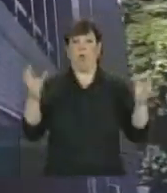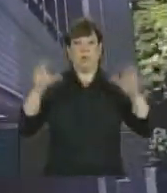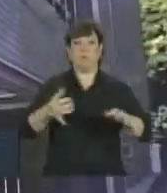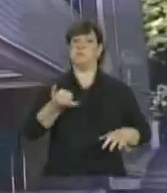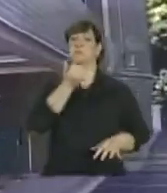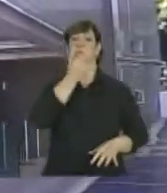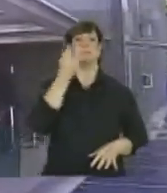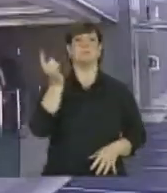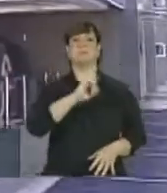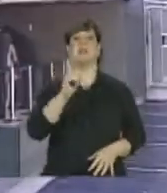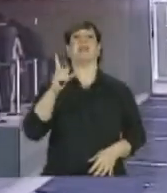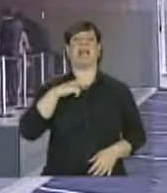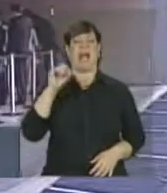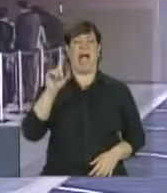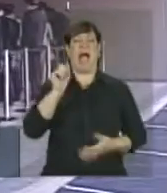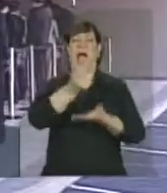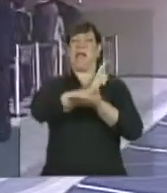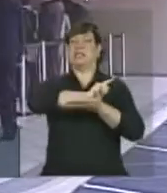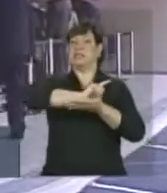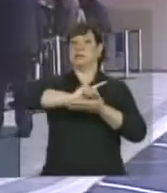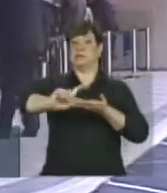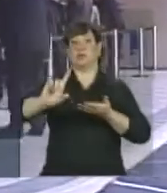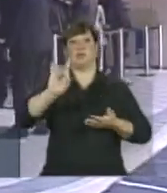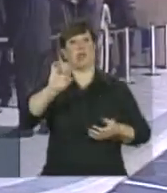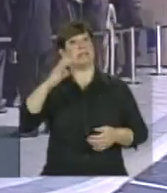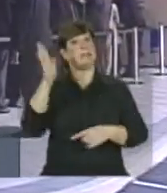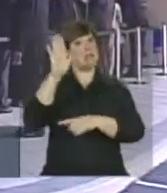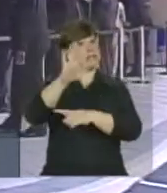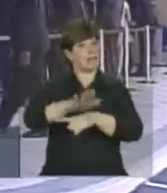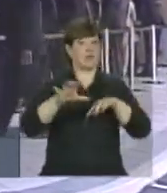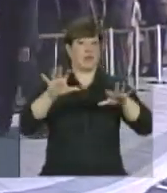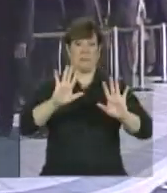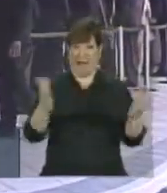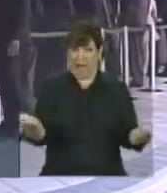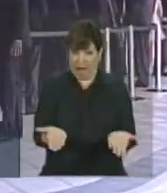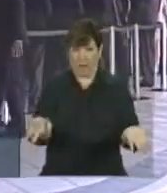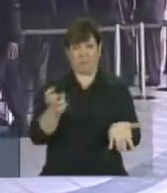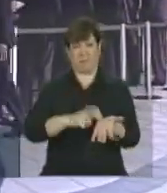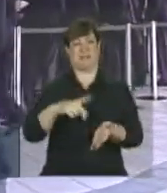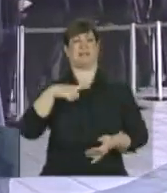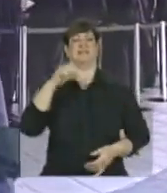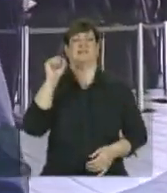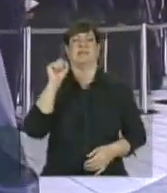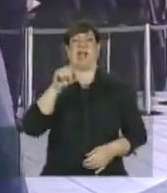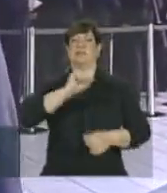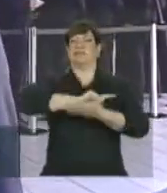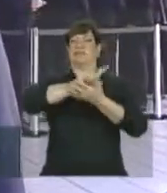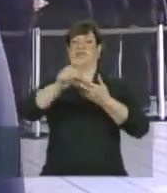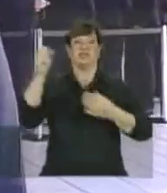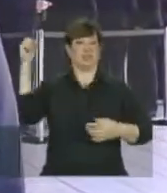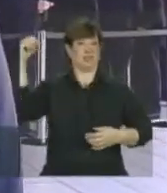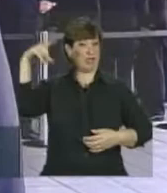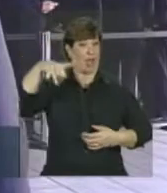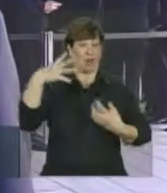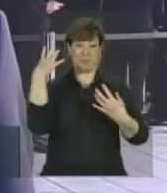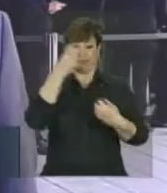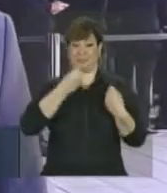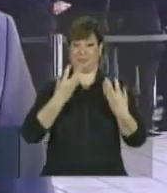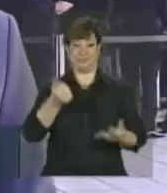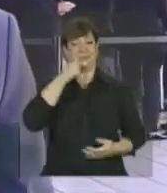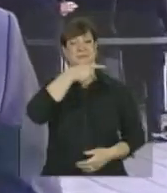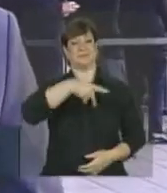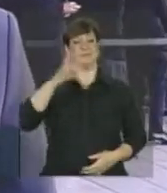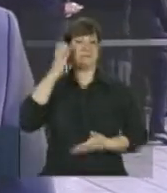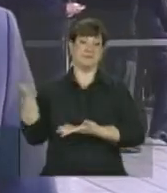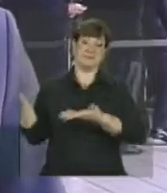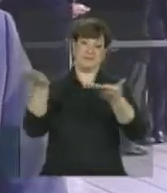chover aqui no Rio de Janeiro. Só se acontecer mais tarde. Mas, por enquanto, o tempo é muito bom para receber a presidenta